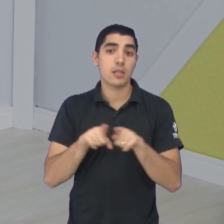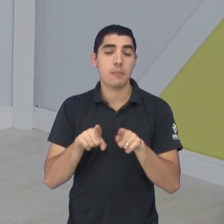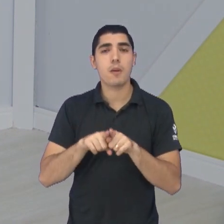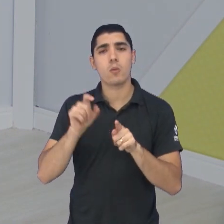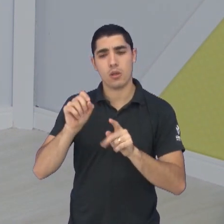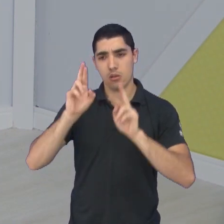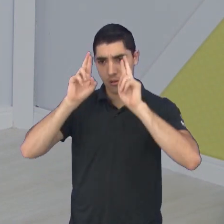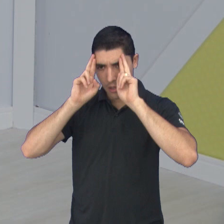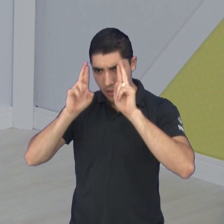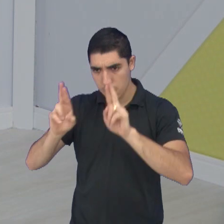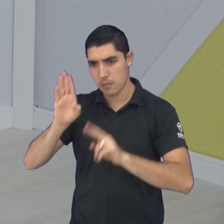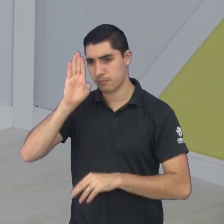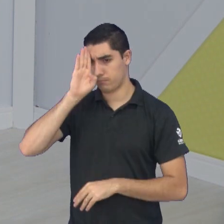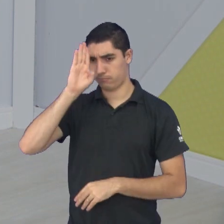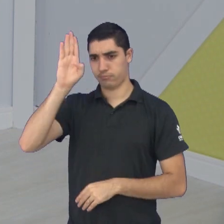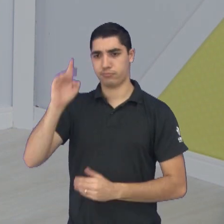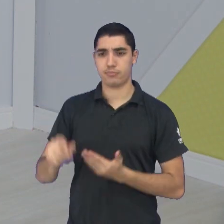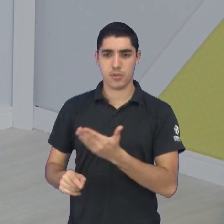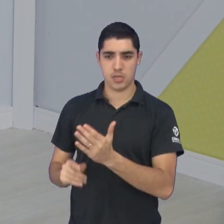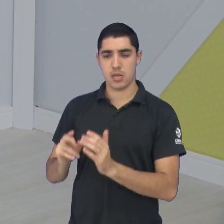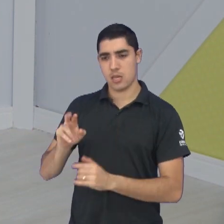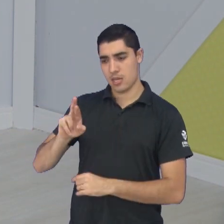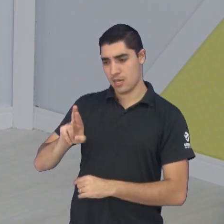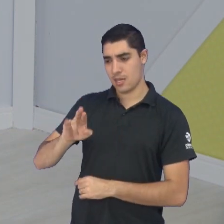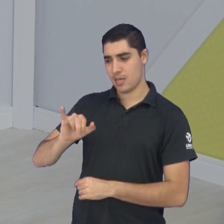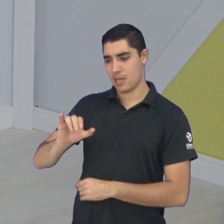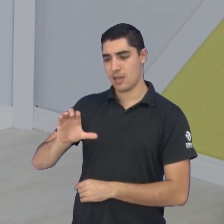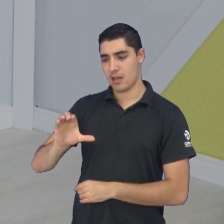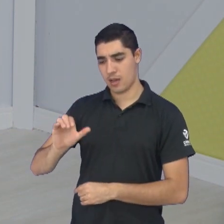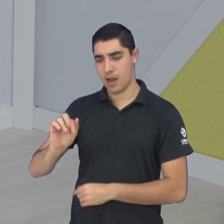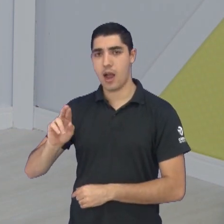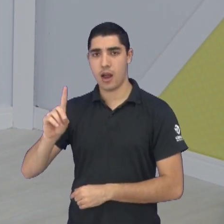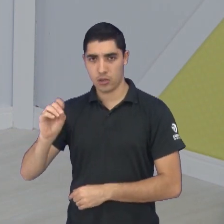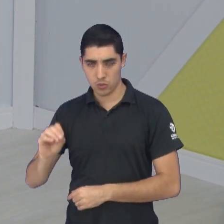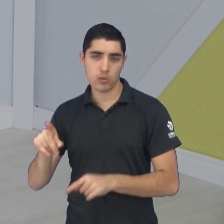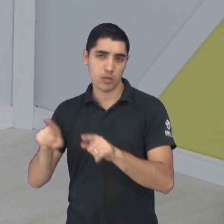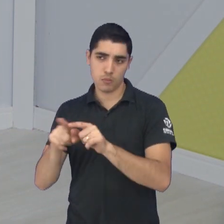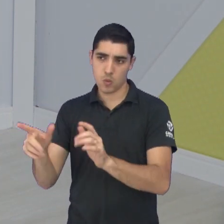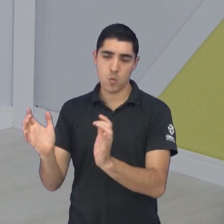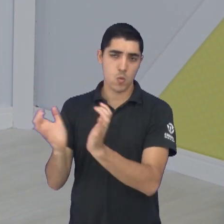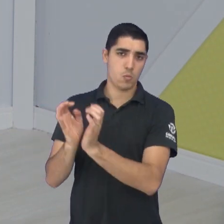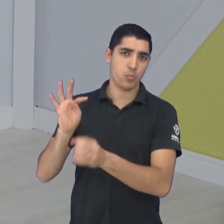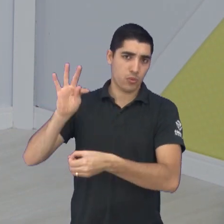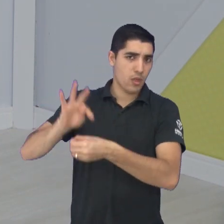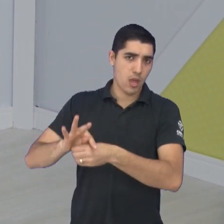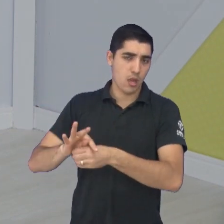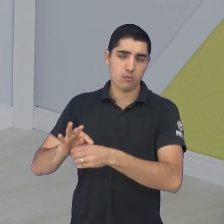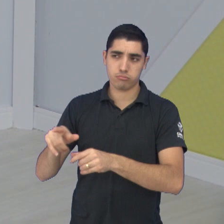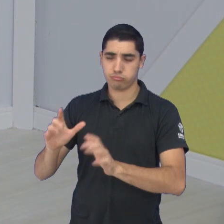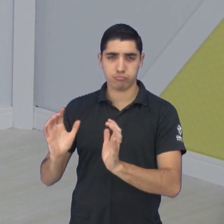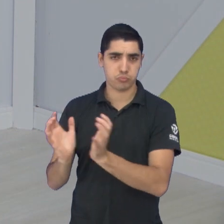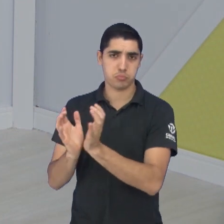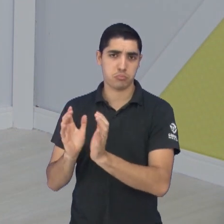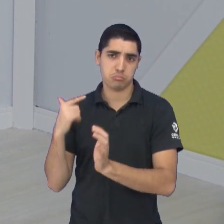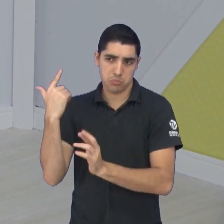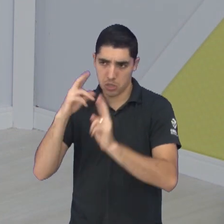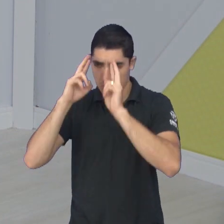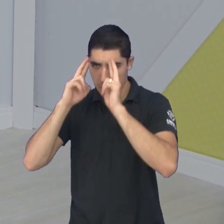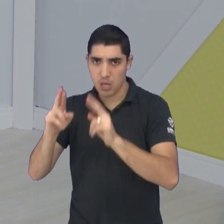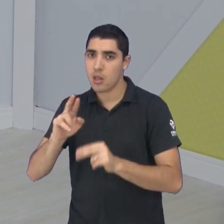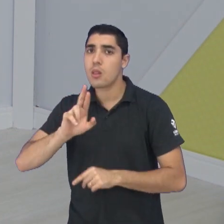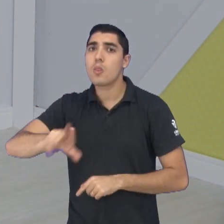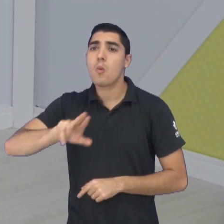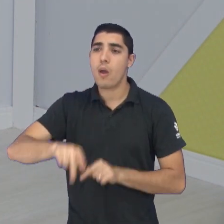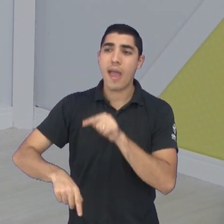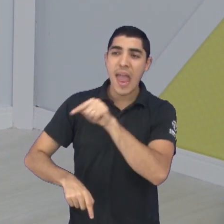respeito ao Ricardo Costa e à sua comissão. É apenas uma análise técnica e tática, mediante aquilo que a gente falou, nunca em cima da